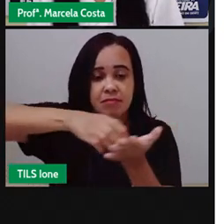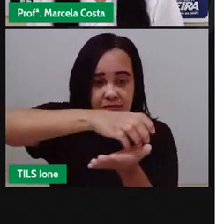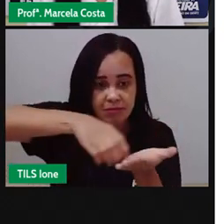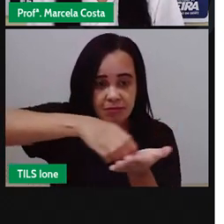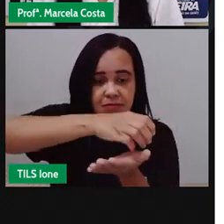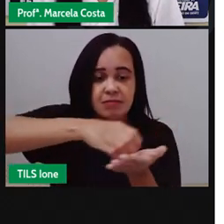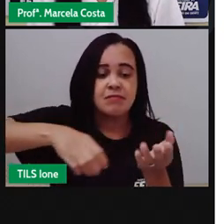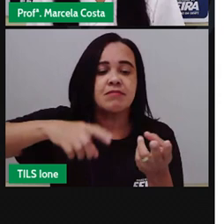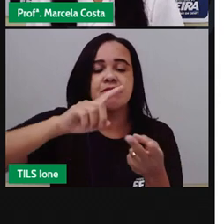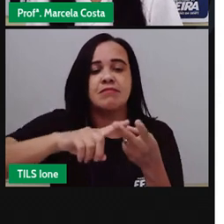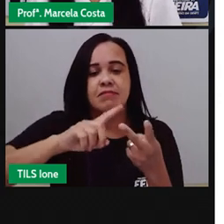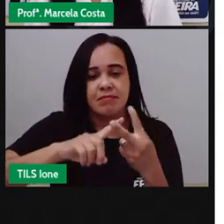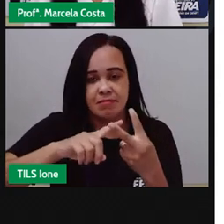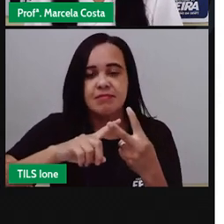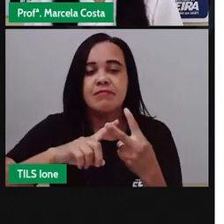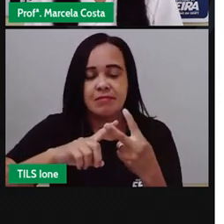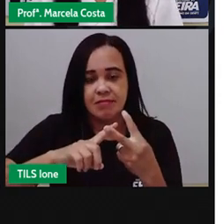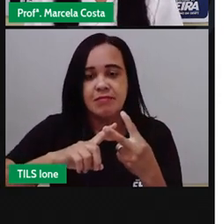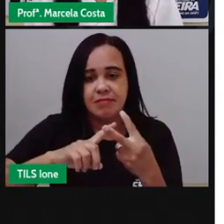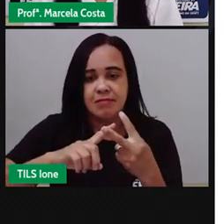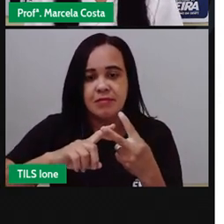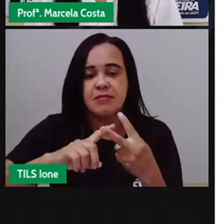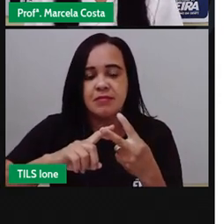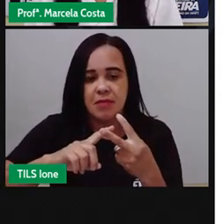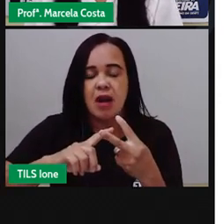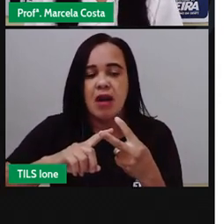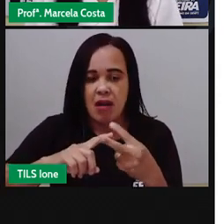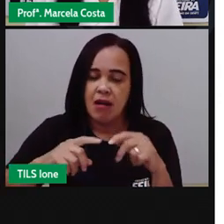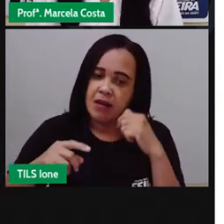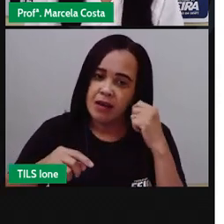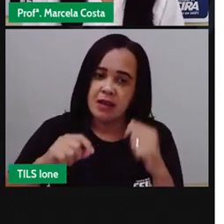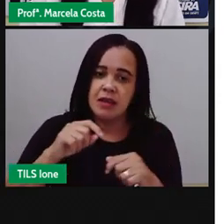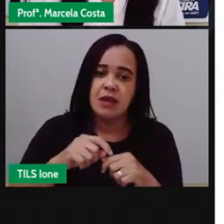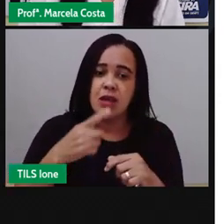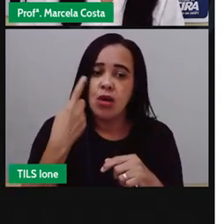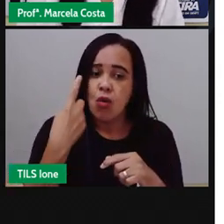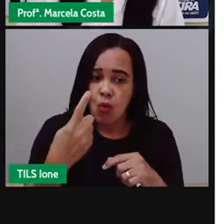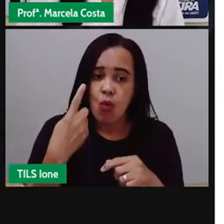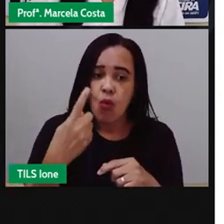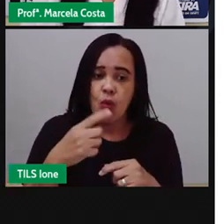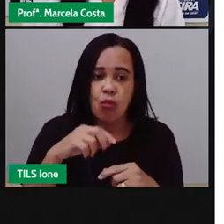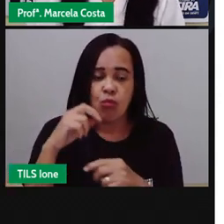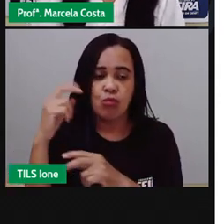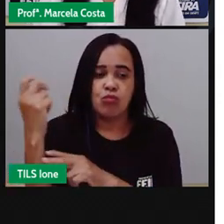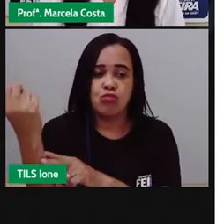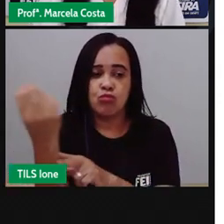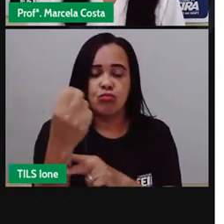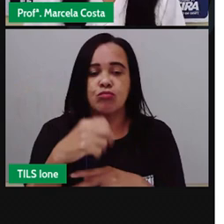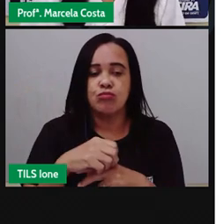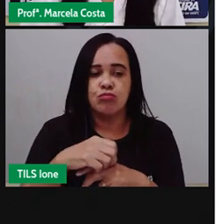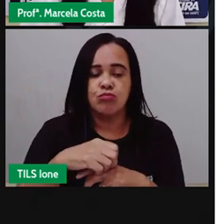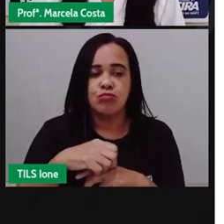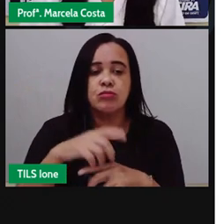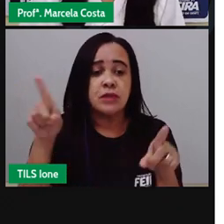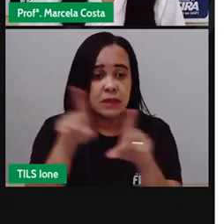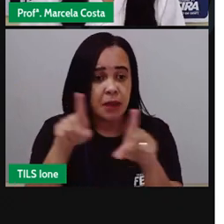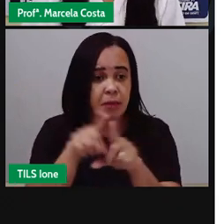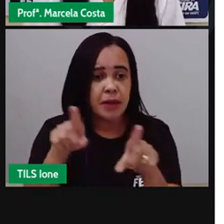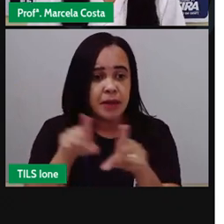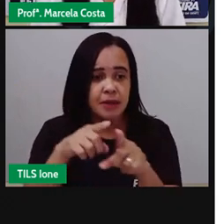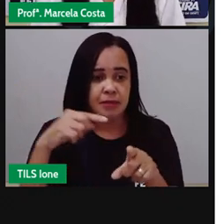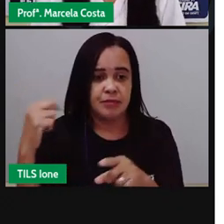E tem um helicóptero aqui de brinquedo em que ele o corpo dele é amarelo e tem os detalhes azuis